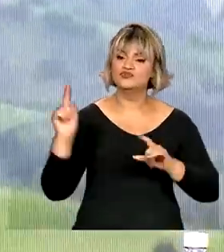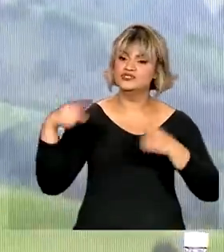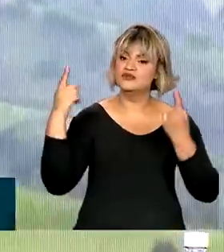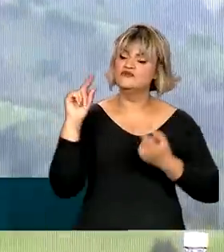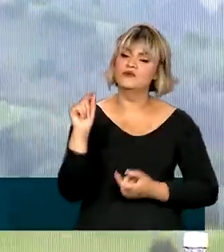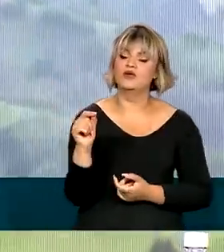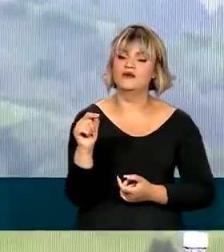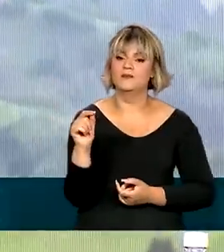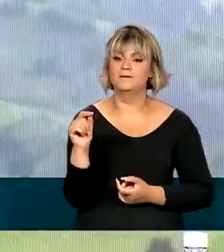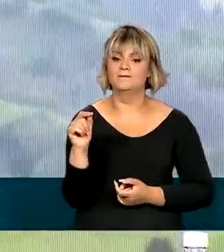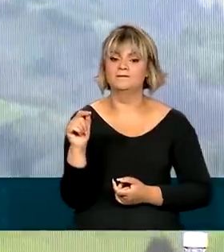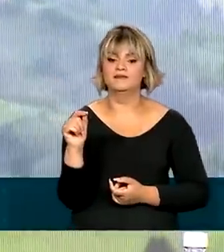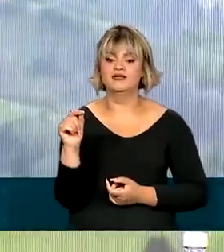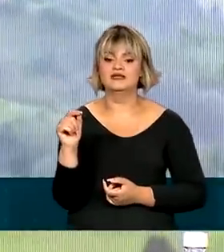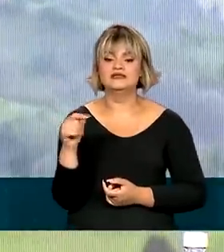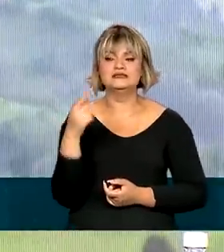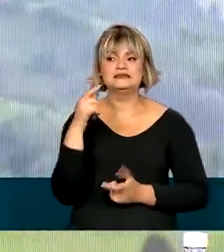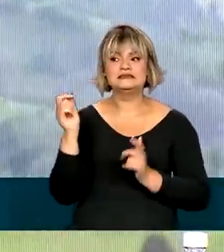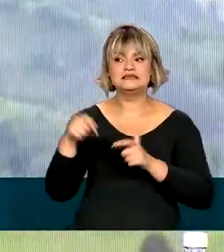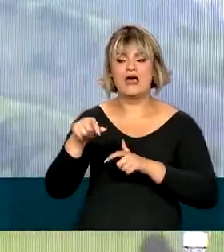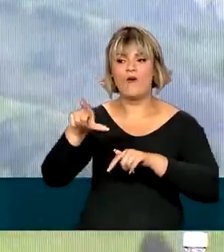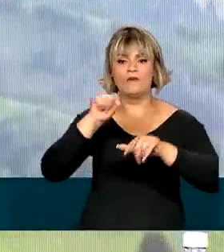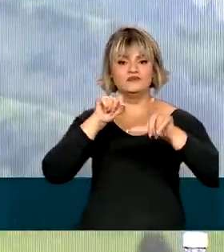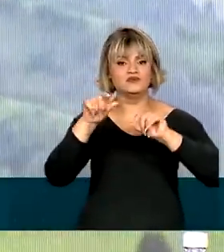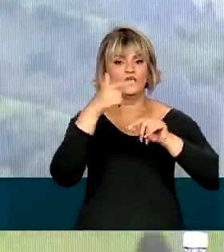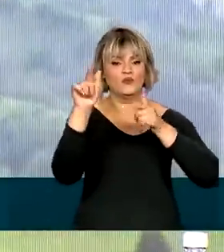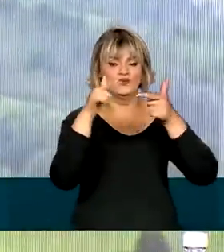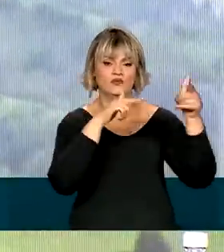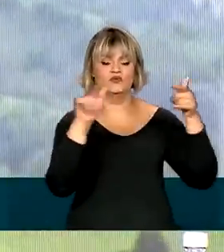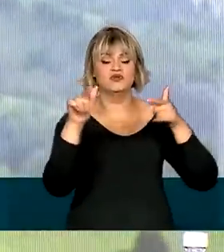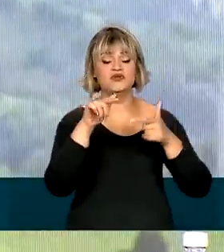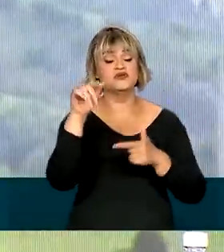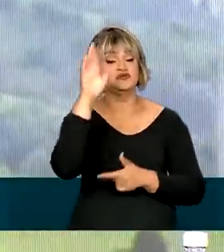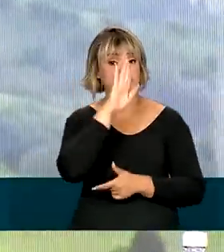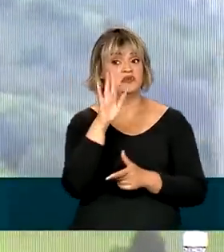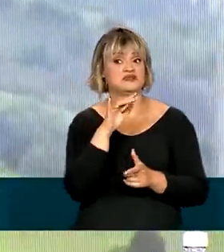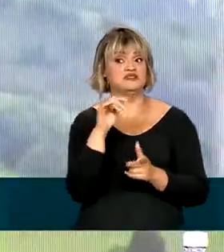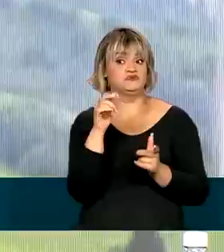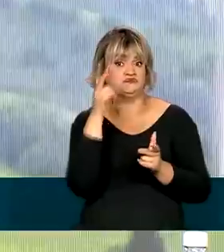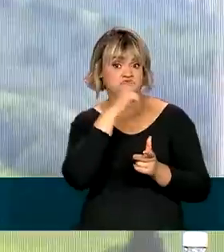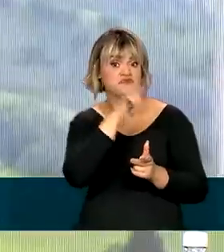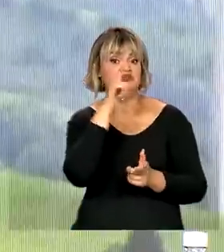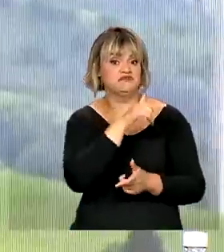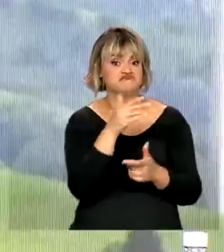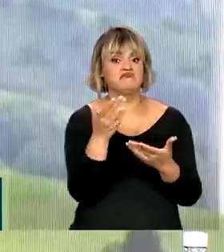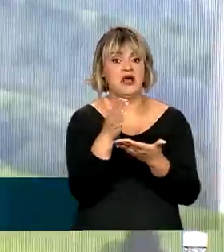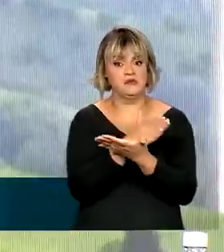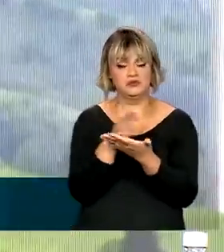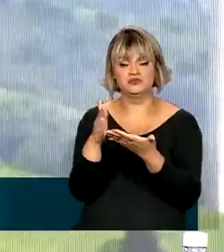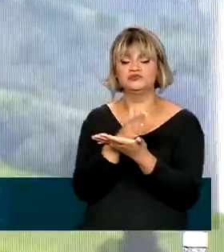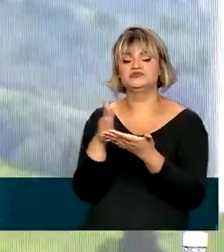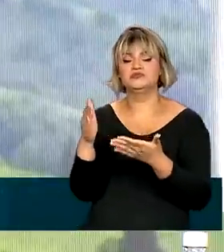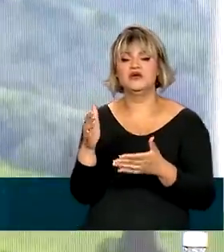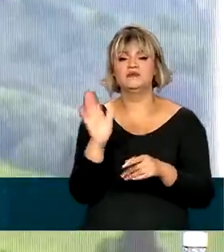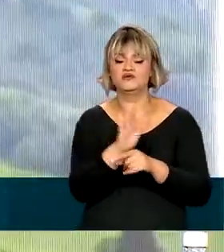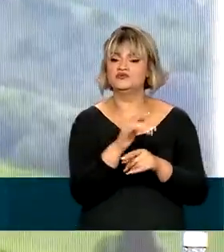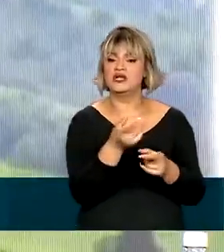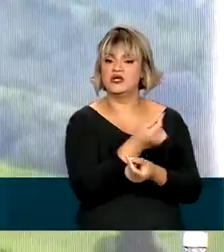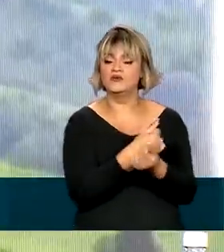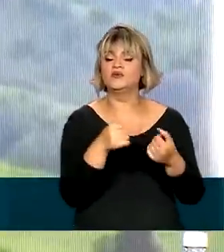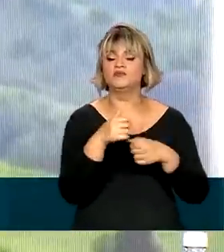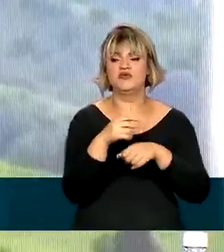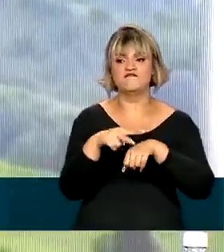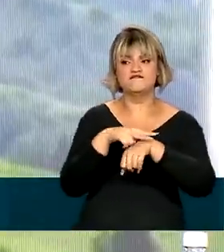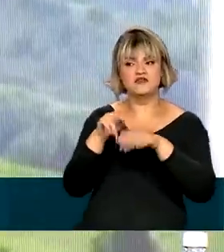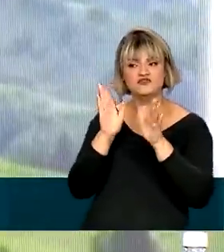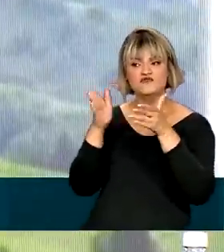buscar alternativas e o Brasil pode ser uma solução relevante nessa nova economia verde que